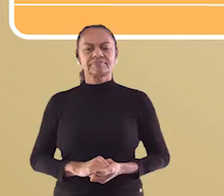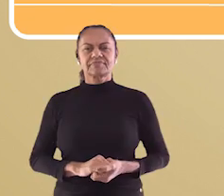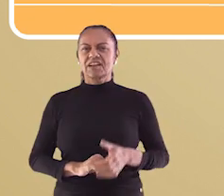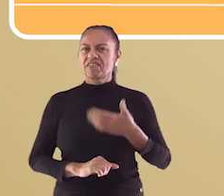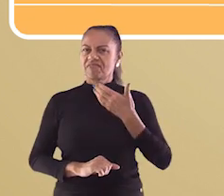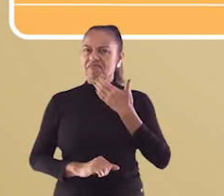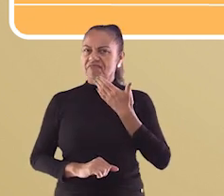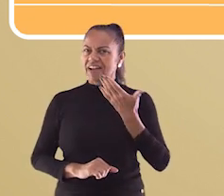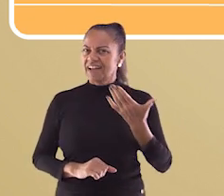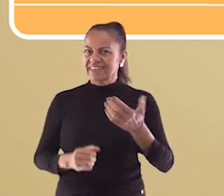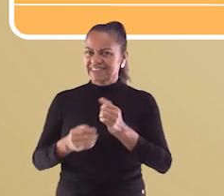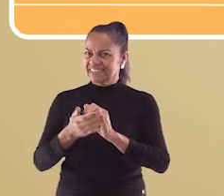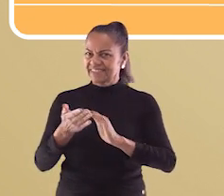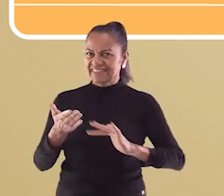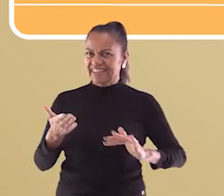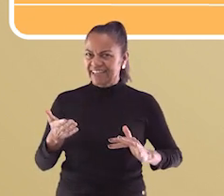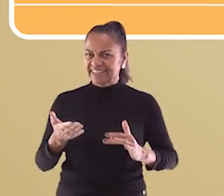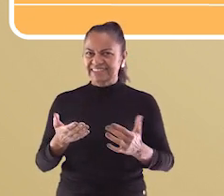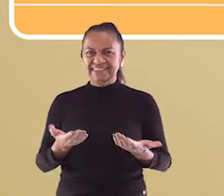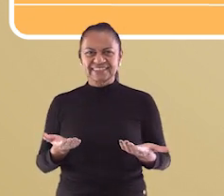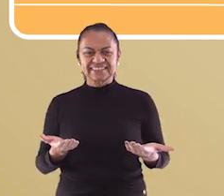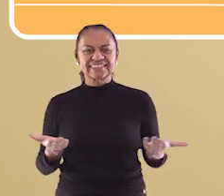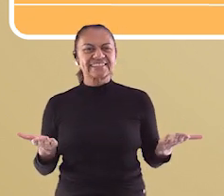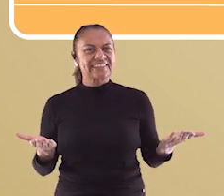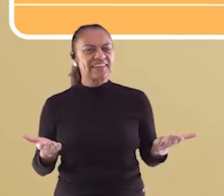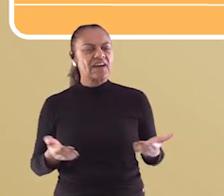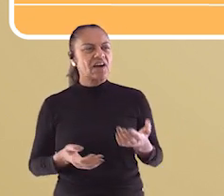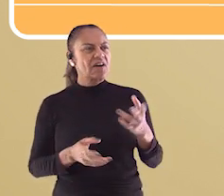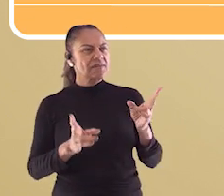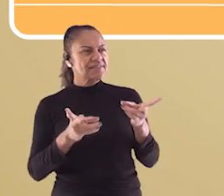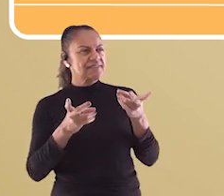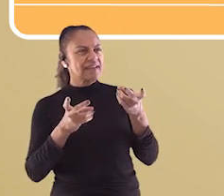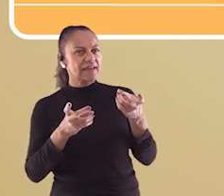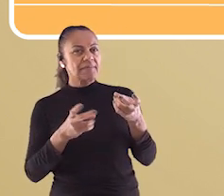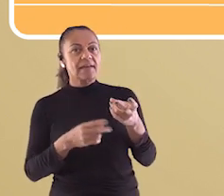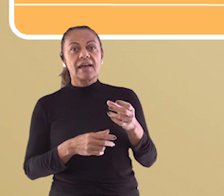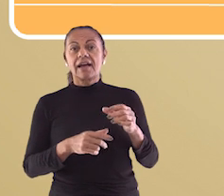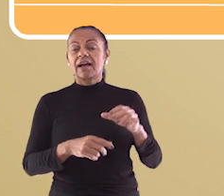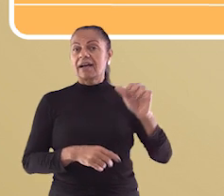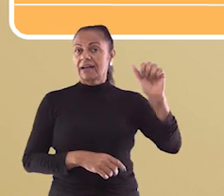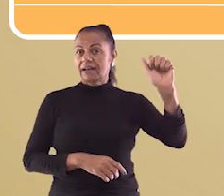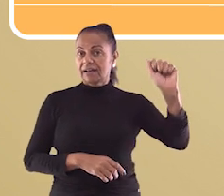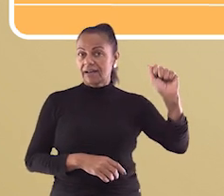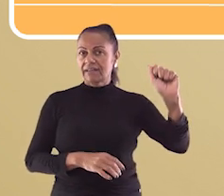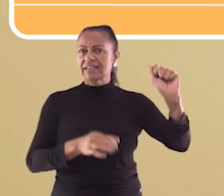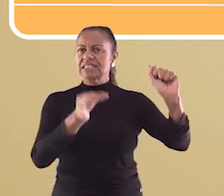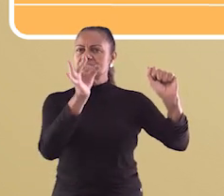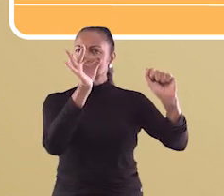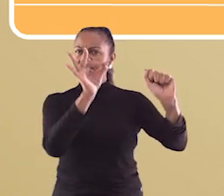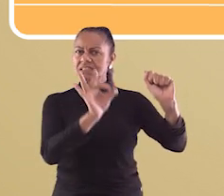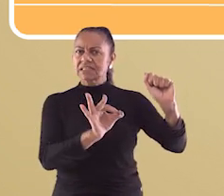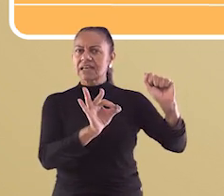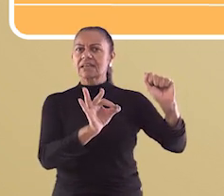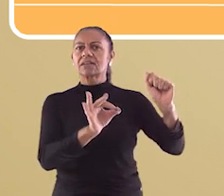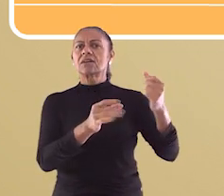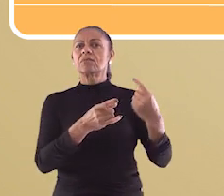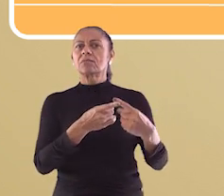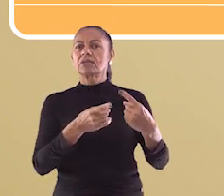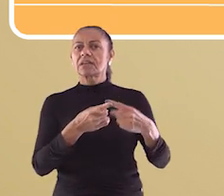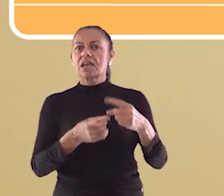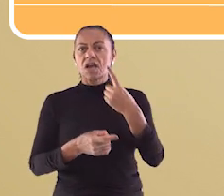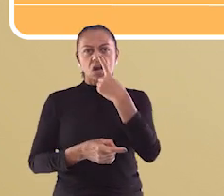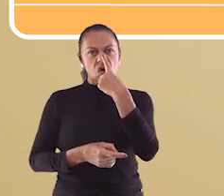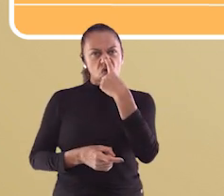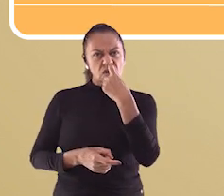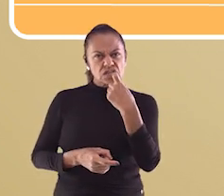Fácil demais essa atividade, não acharam? Observem, a letra A está corretíssima. Vimos